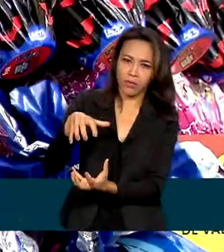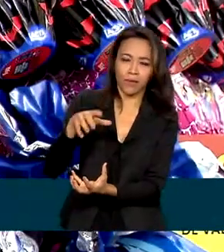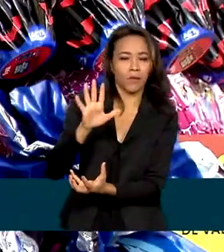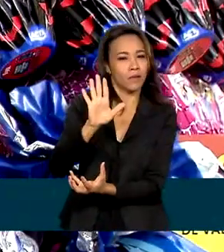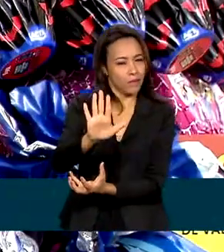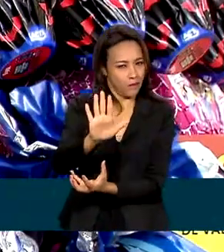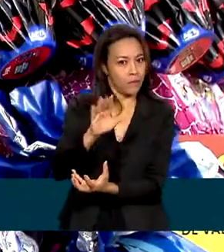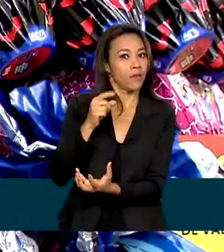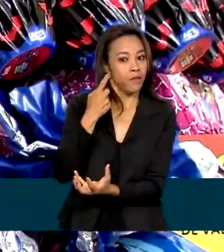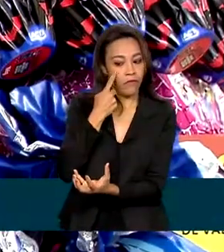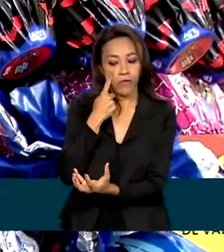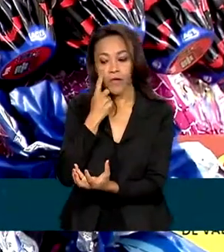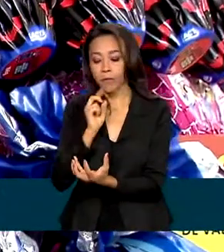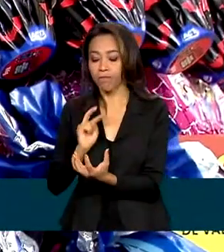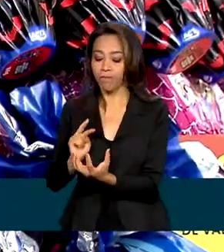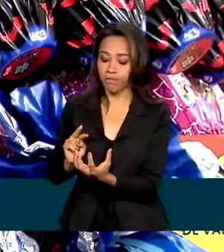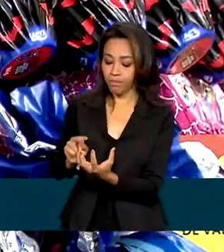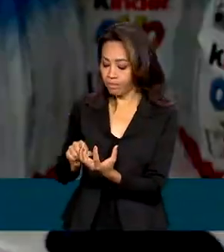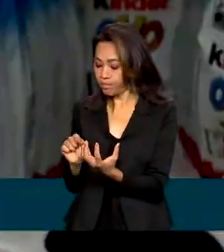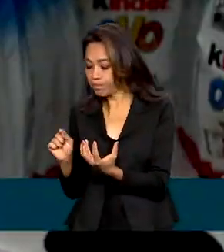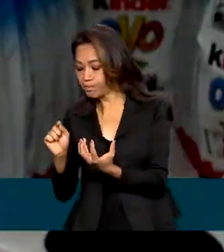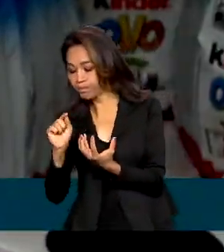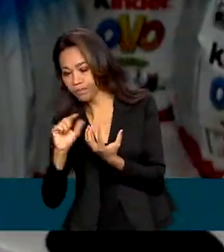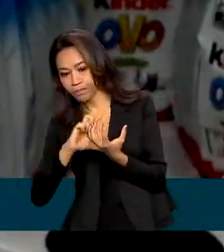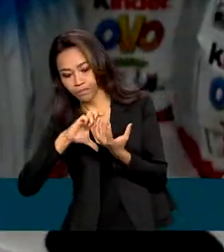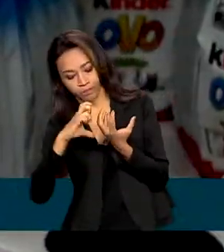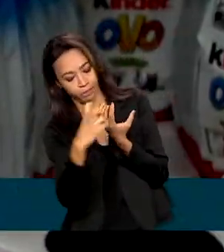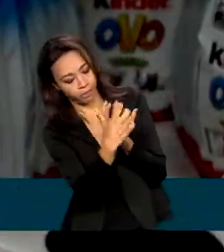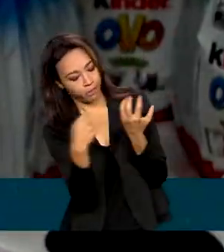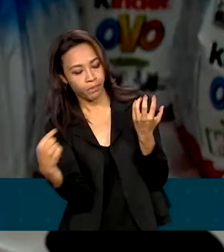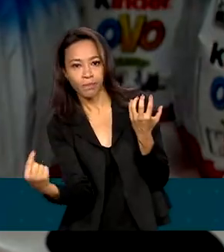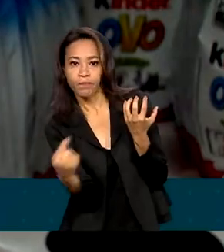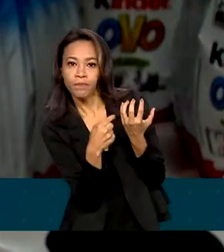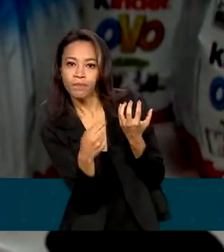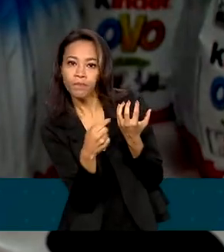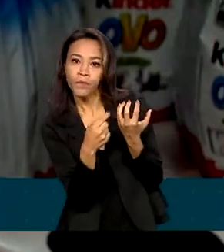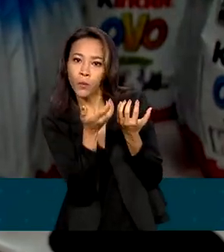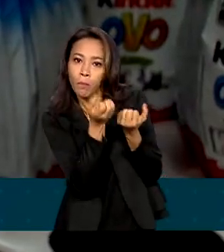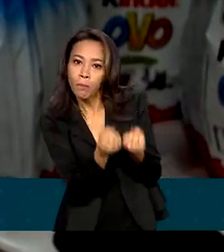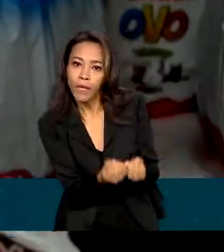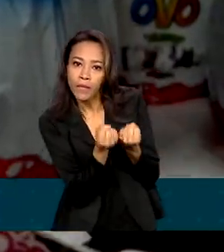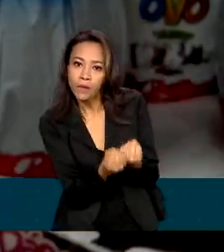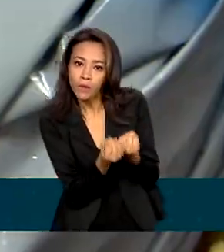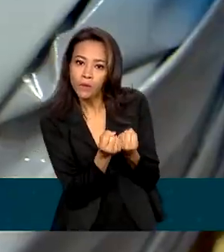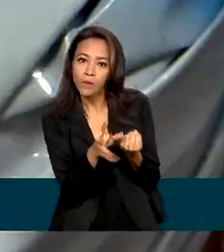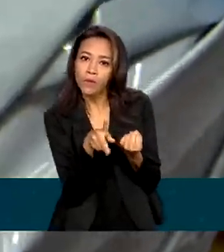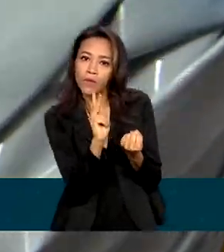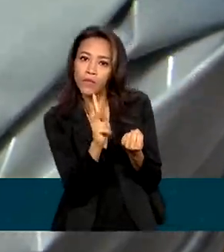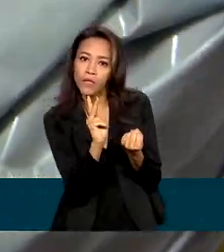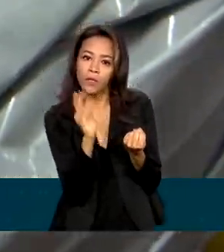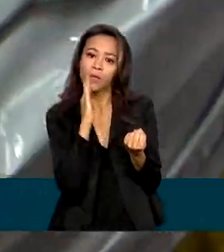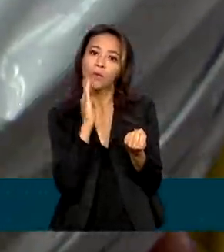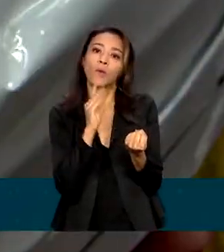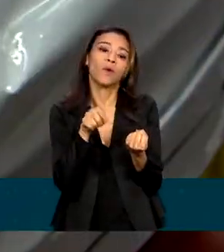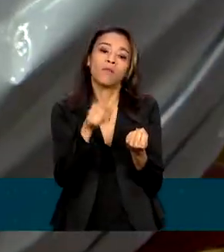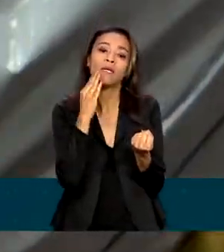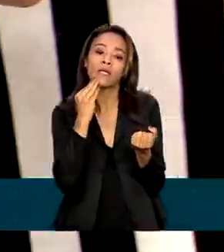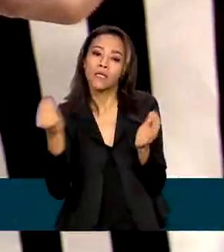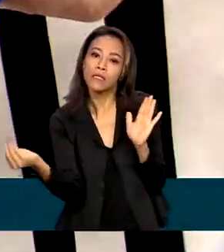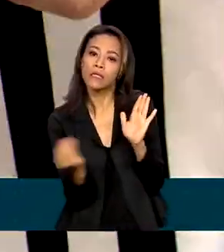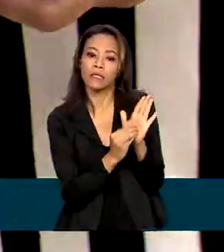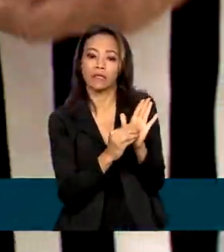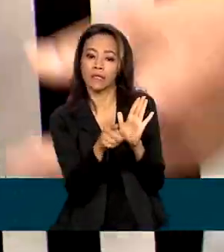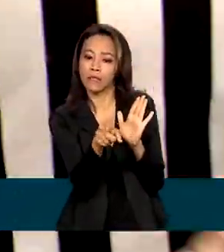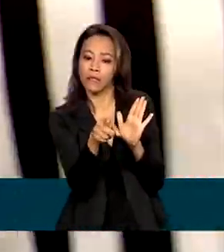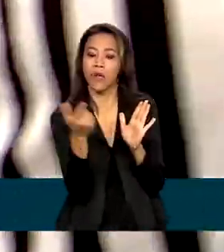prudente é se orientar pela indicação do peso líquido do produto, que deve constar obrigatoriamente na embalagem.